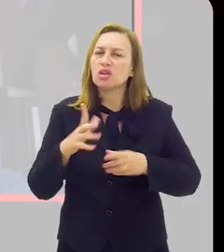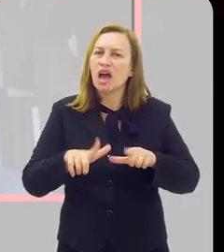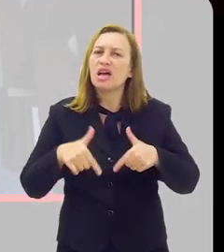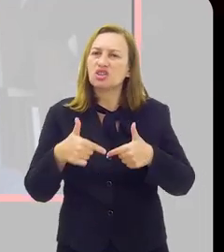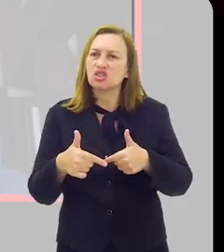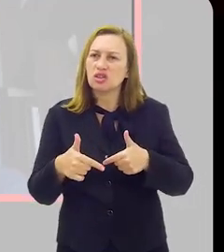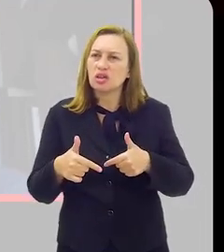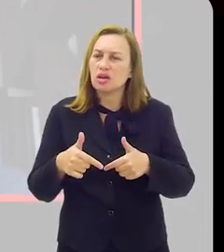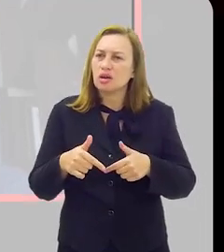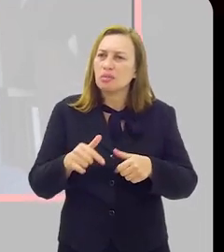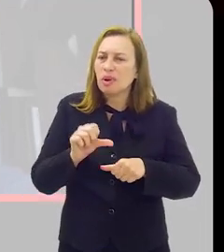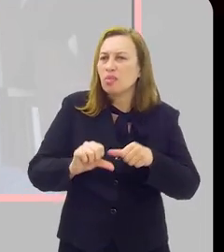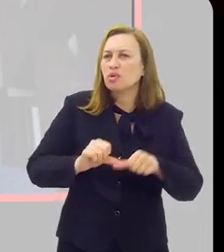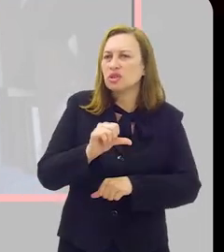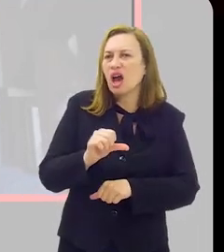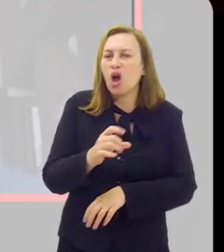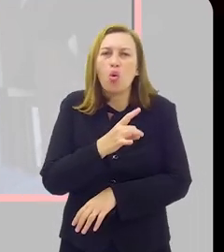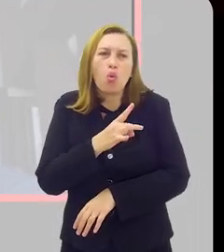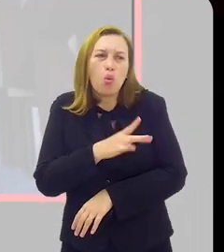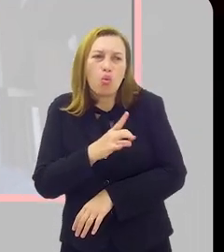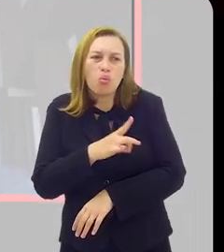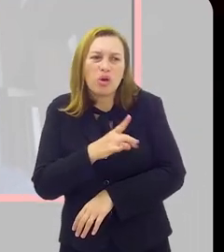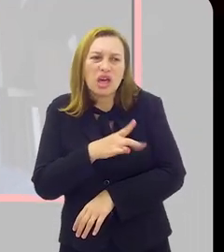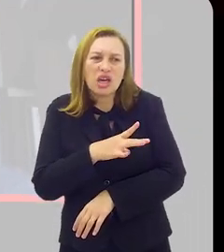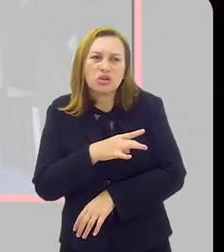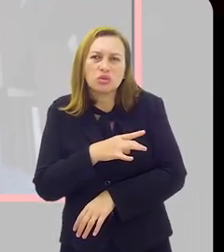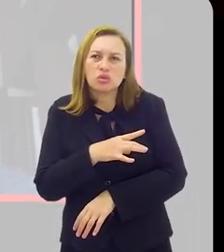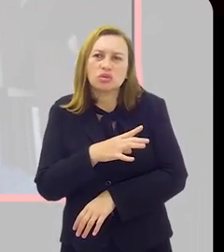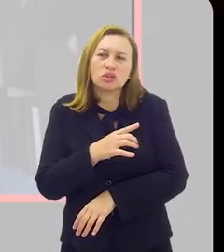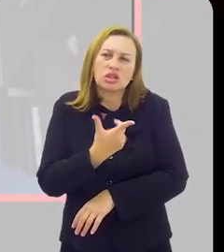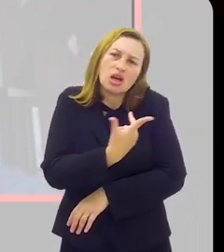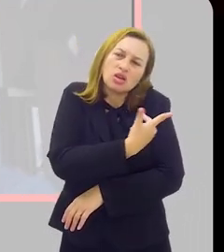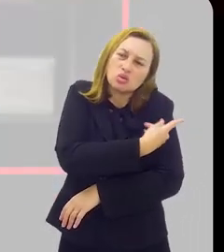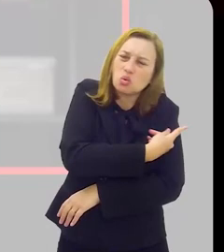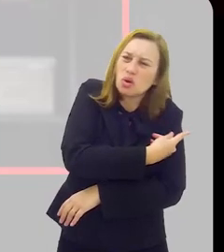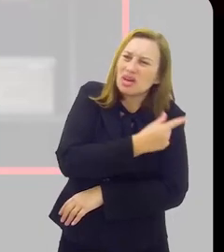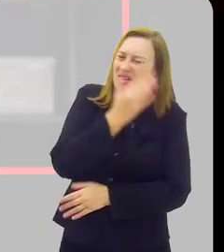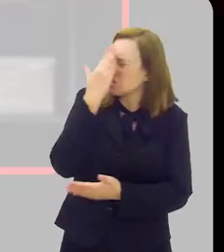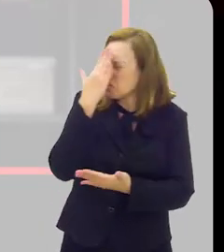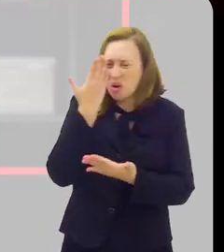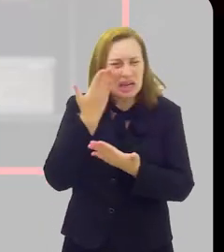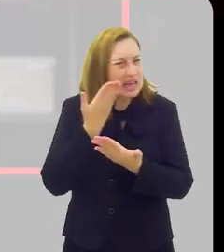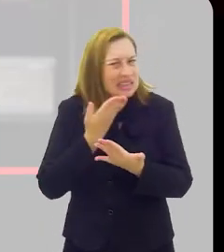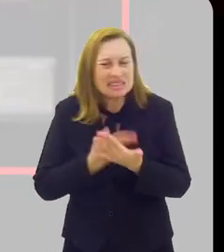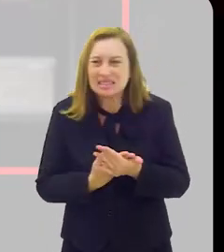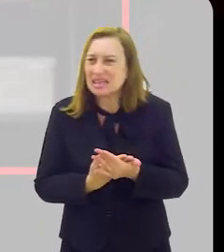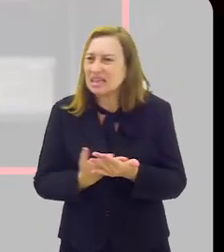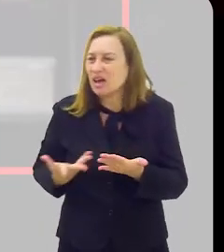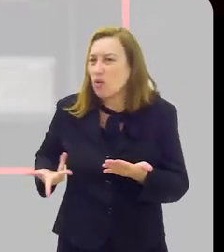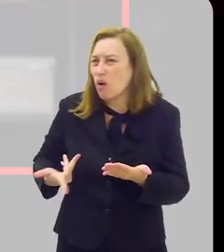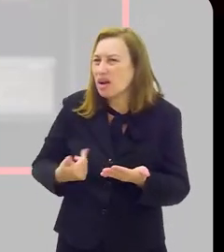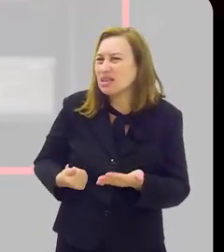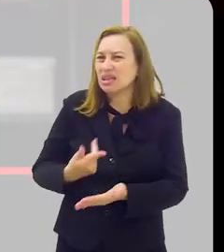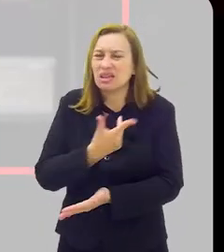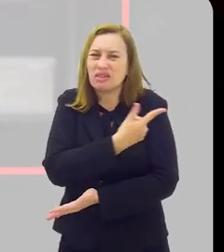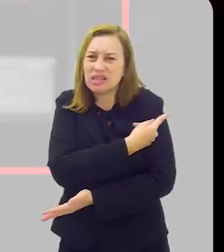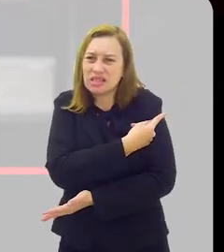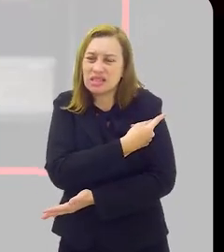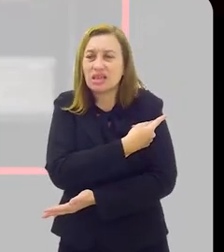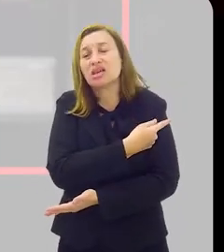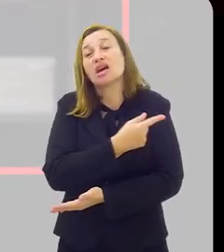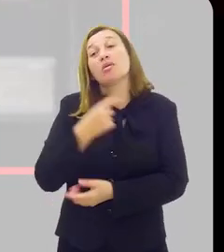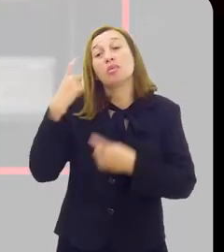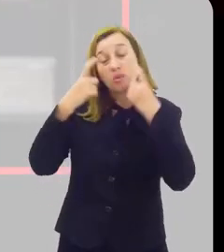enfim, para reverter esse quadro? O medo de efeitos colaterais, a descrença na eficácia da vacina, ainda são